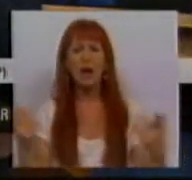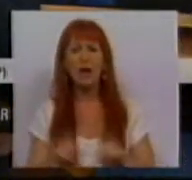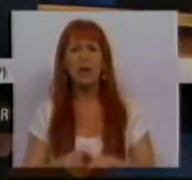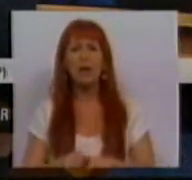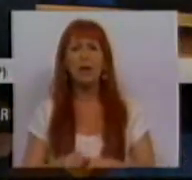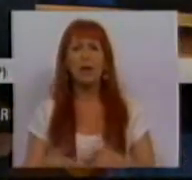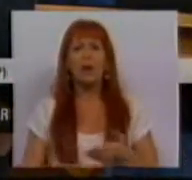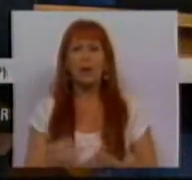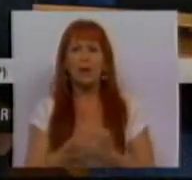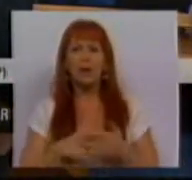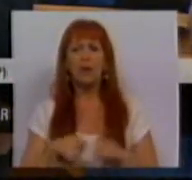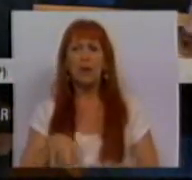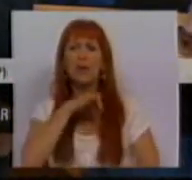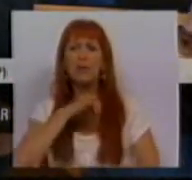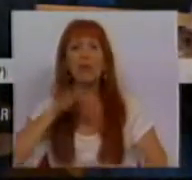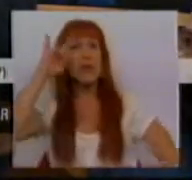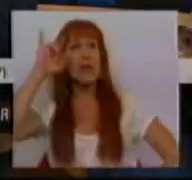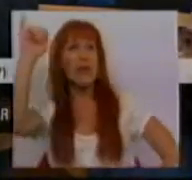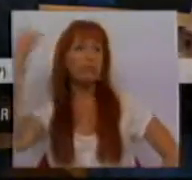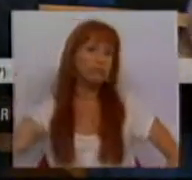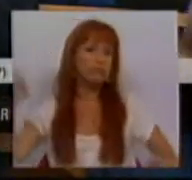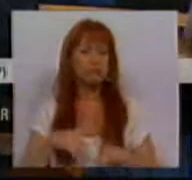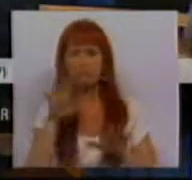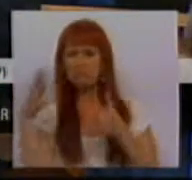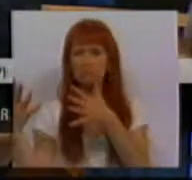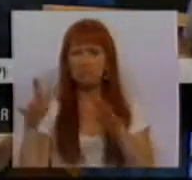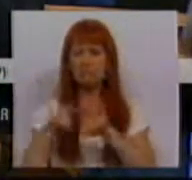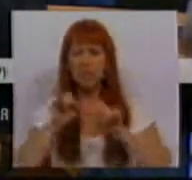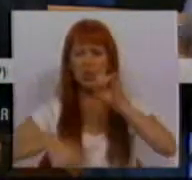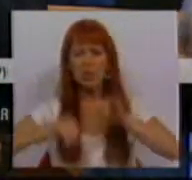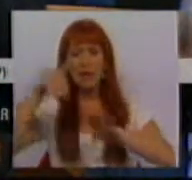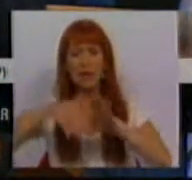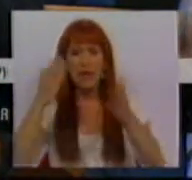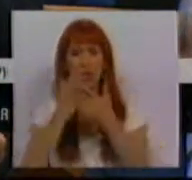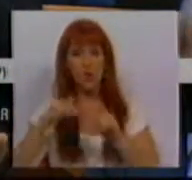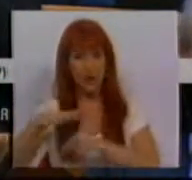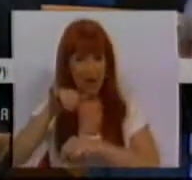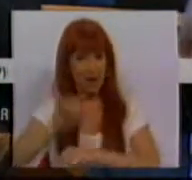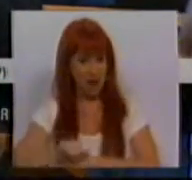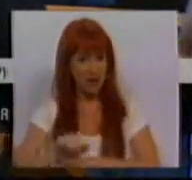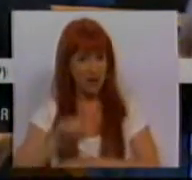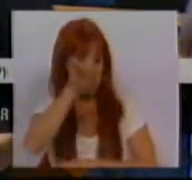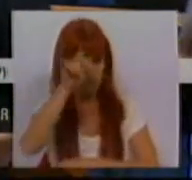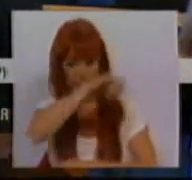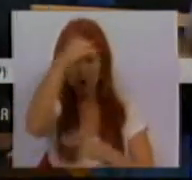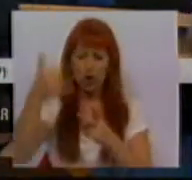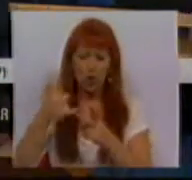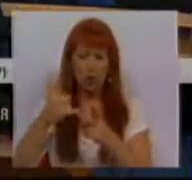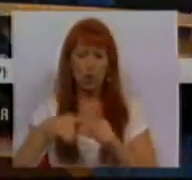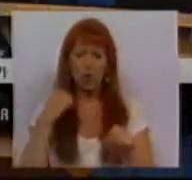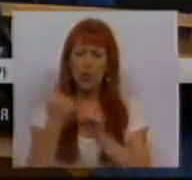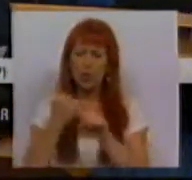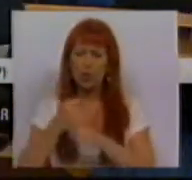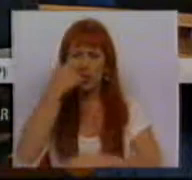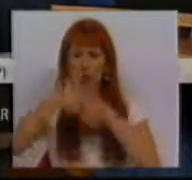Existem dados que permitem uma ideia aproximada do que se passa nas escolas neste âmbito? Segundo, o